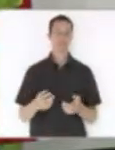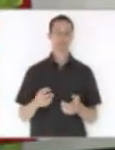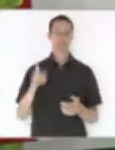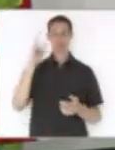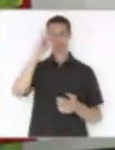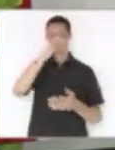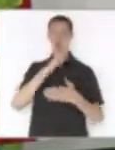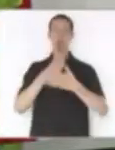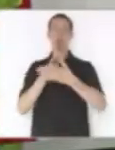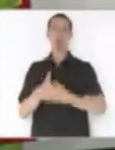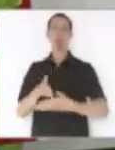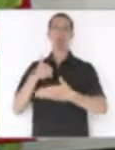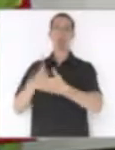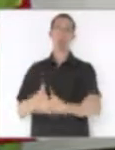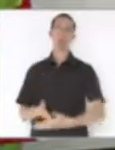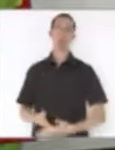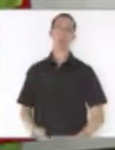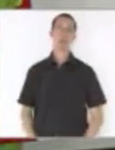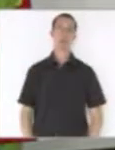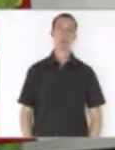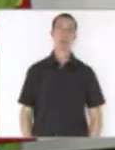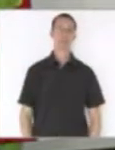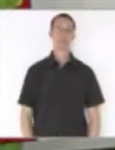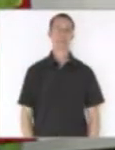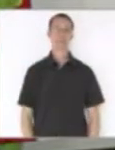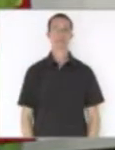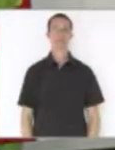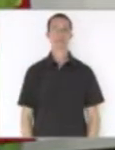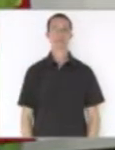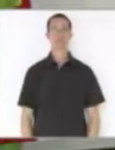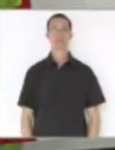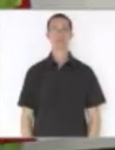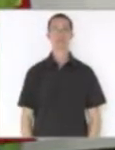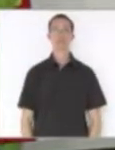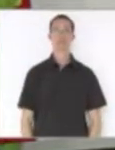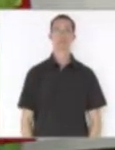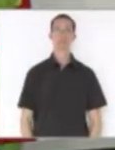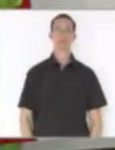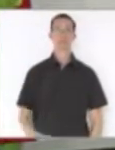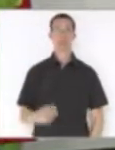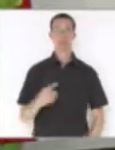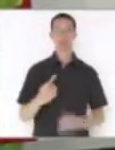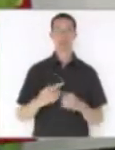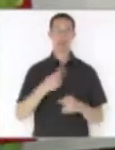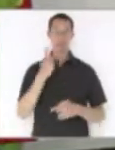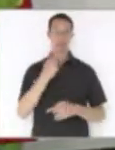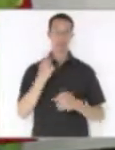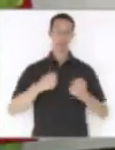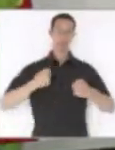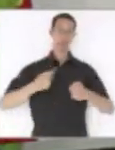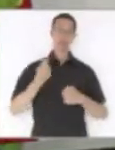dificuldade de acesso ao procedimento, alegando que é preciso segurar o dinheiro para o futuro.